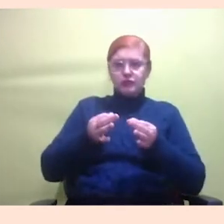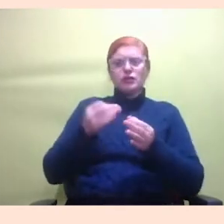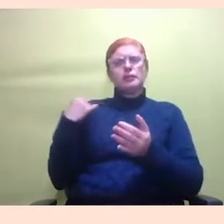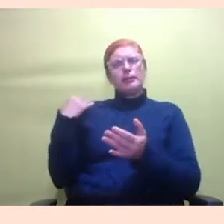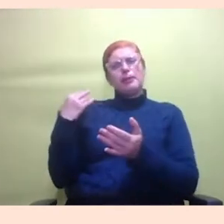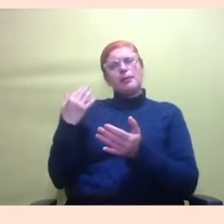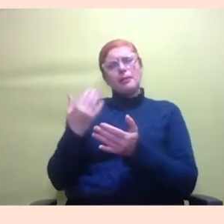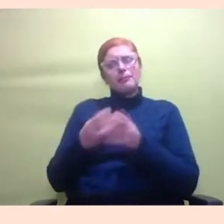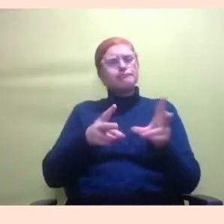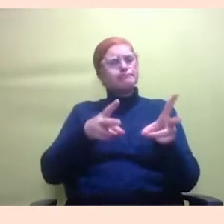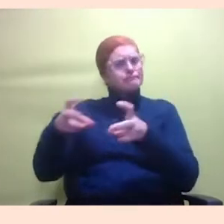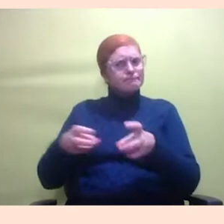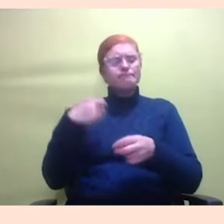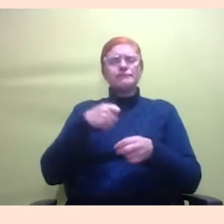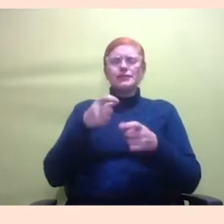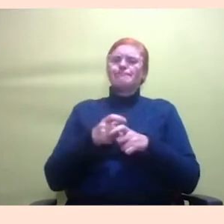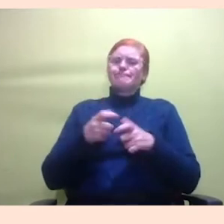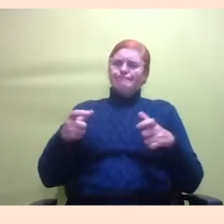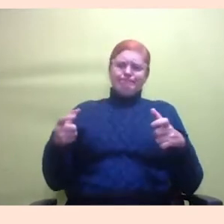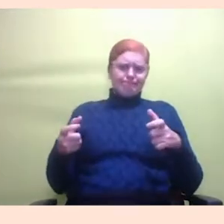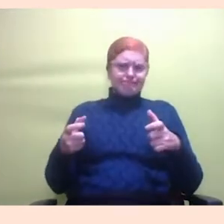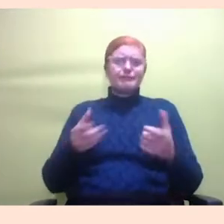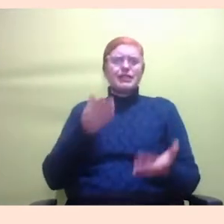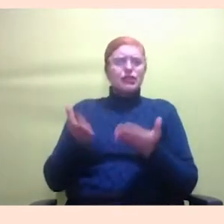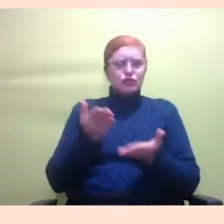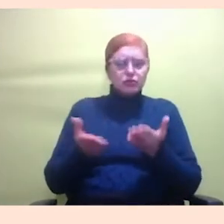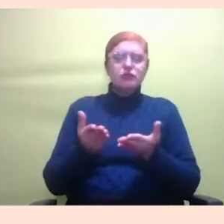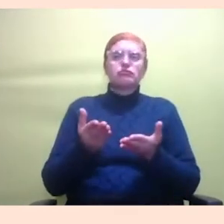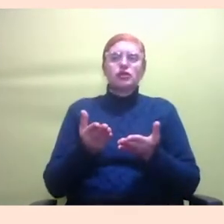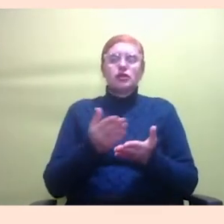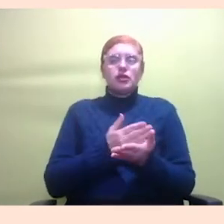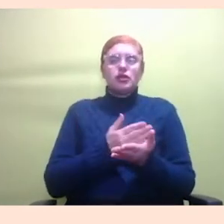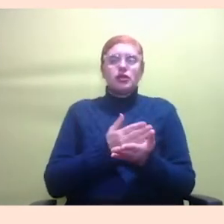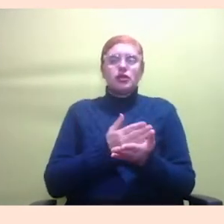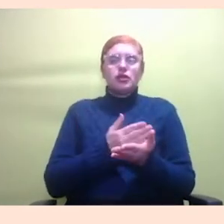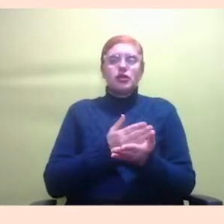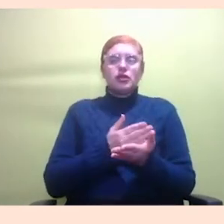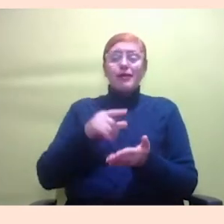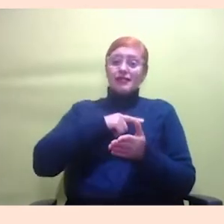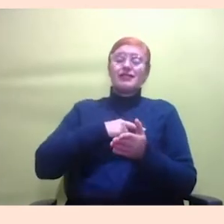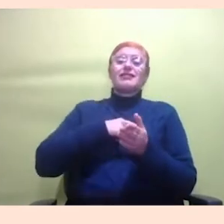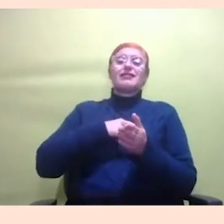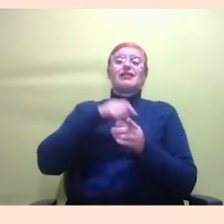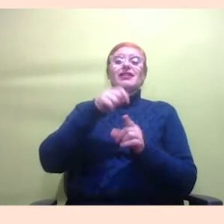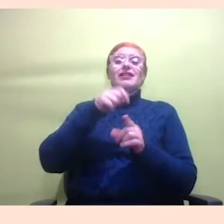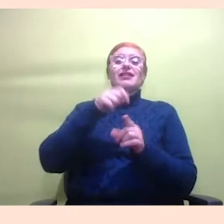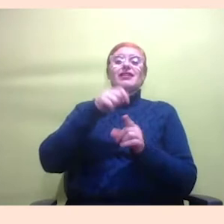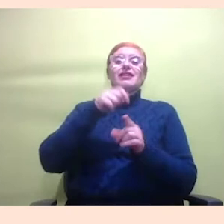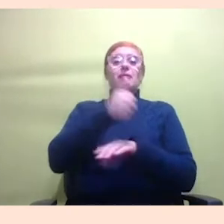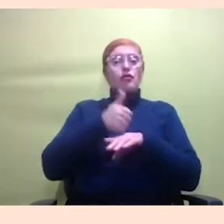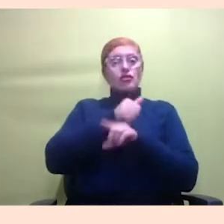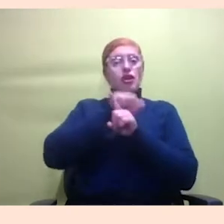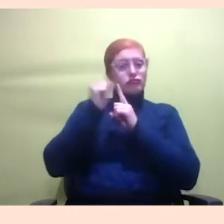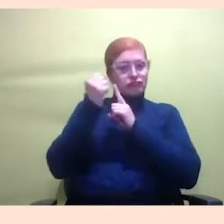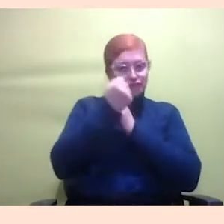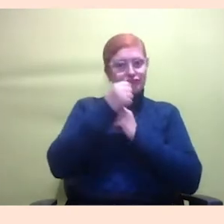a necessidade de ampliar essa atuação, então a gente começa a ter, por exemplo, assistentes sociais, psicólogas, enfim, a gente amplia esse trabalho e a gente deixa de ser